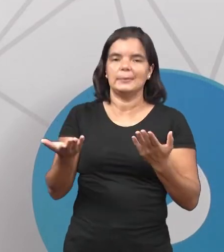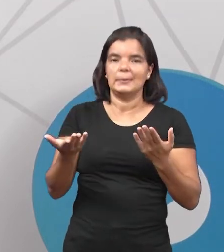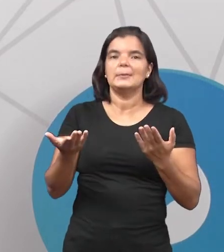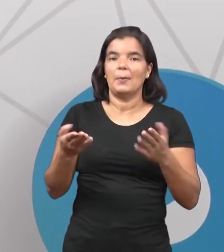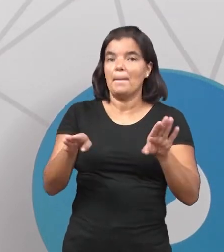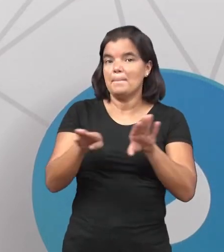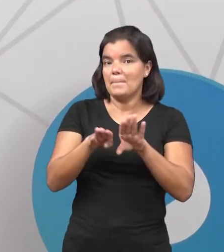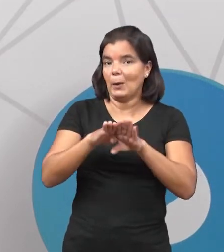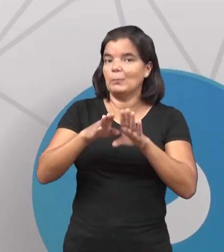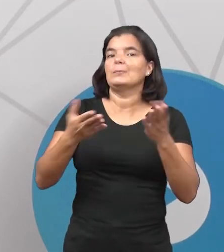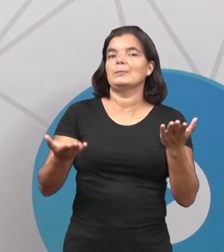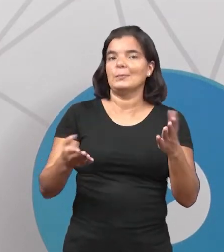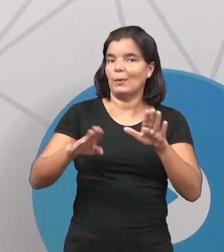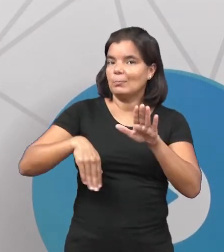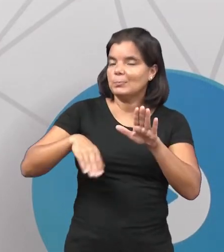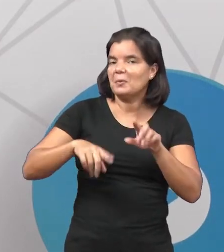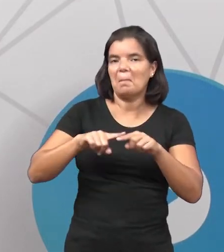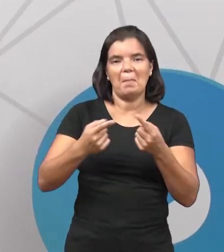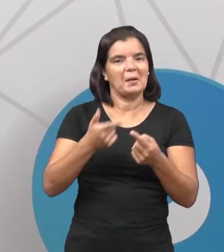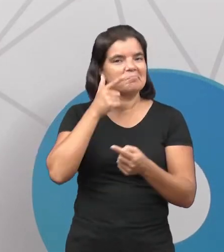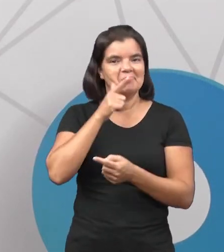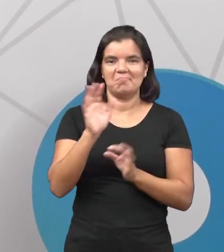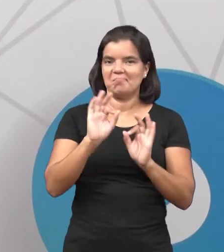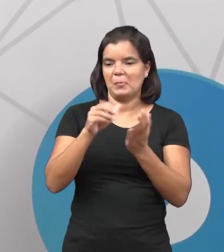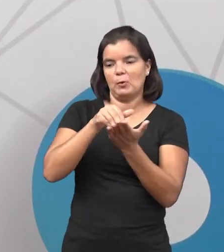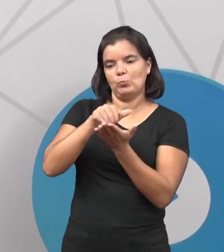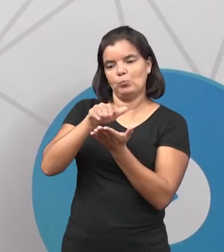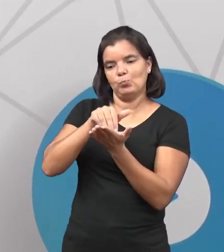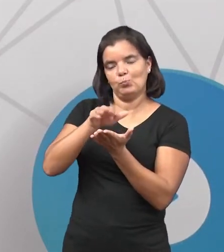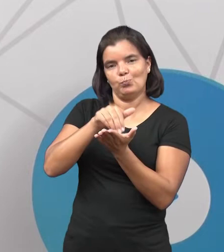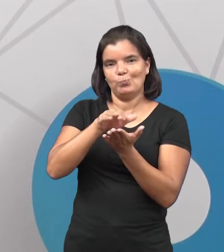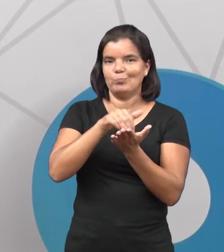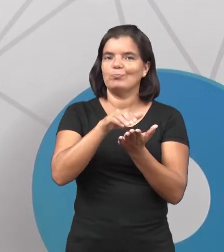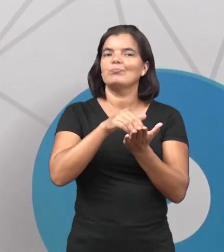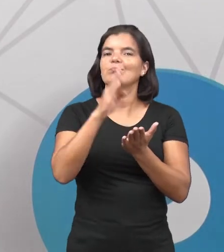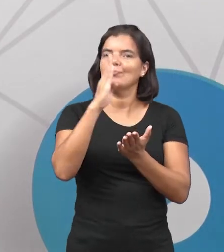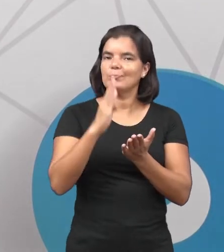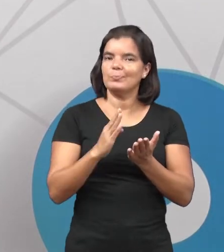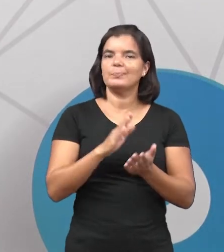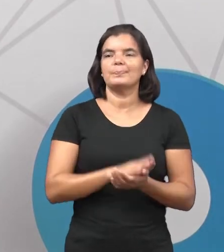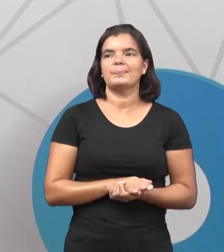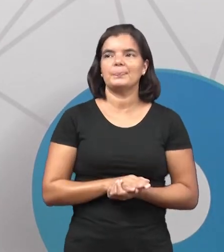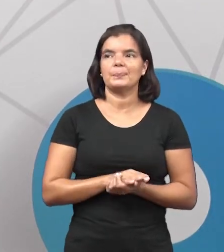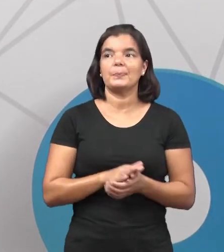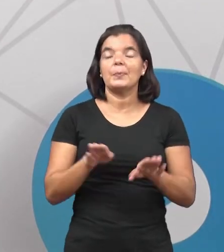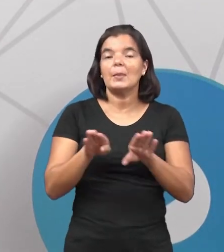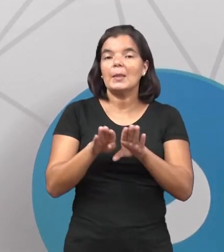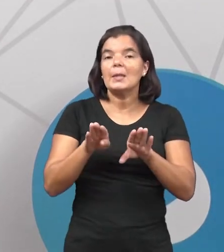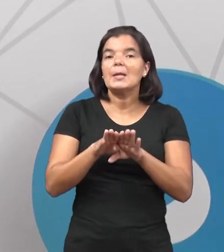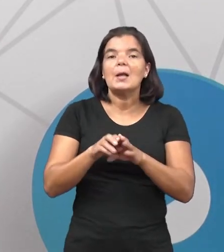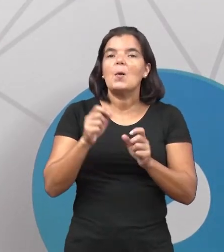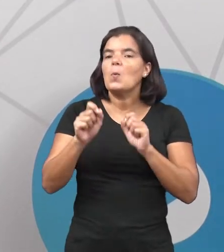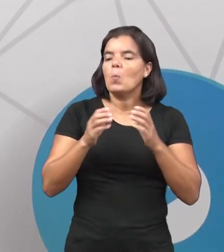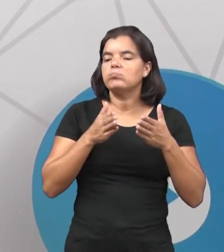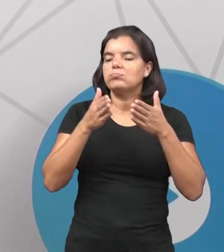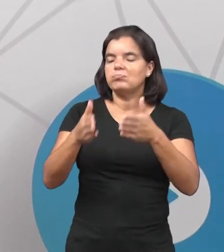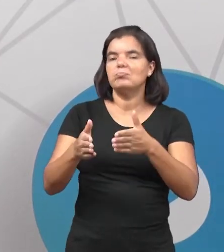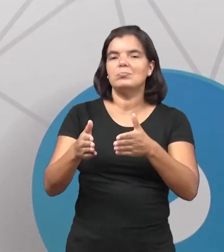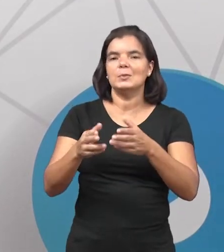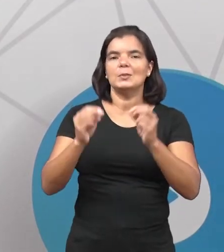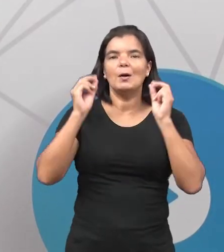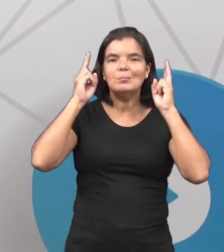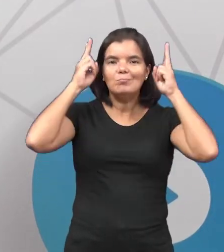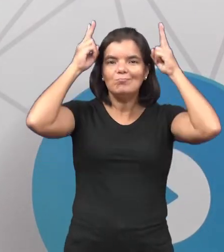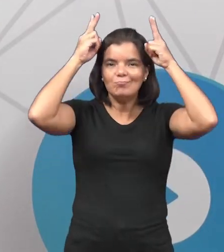litorâneas do Brasil. Mas sem êxito, eles foram expulsos do Brasil. A colonização holandesa. Os holandeses